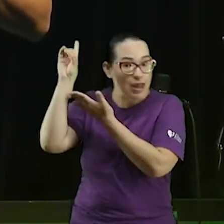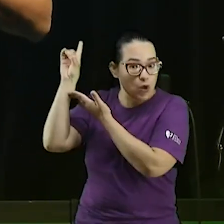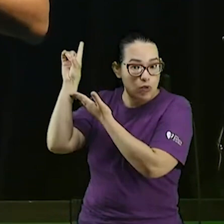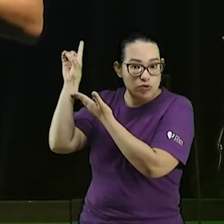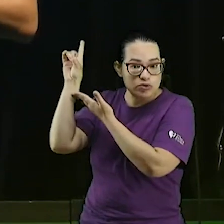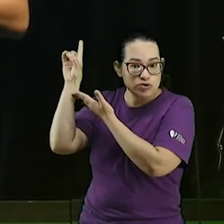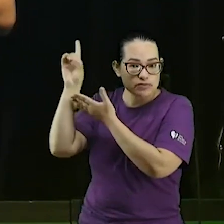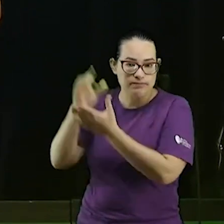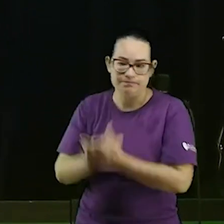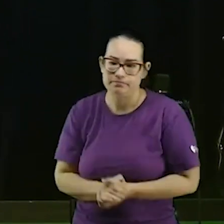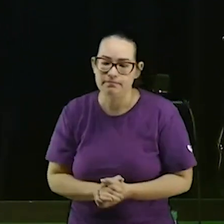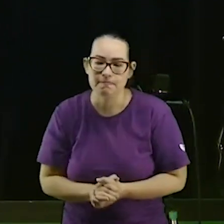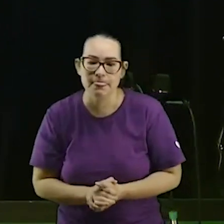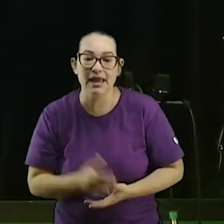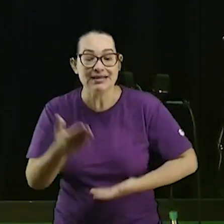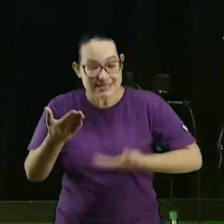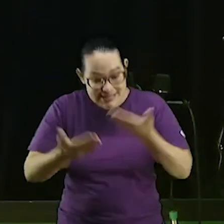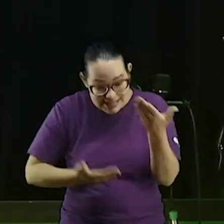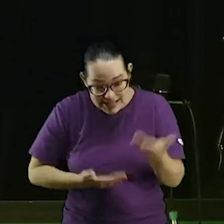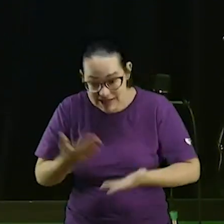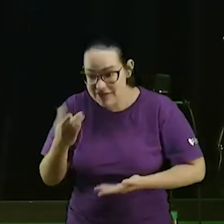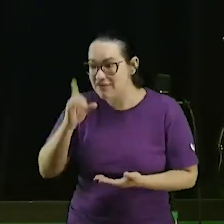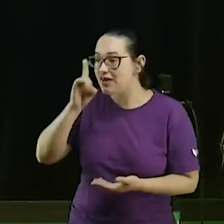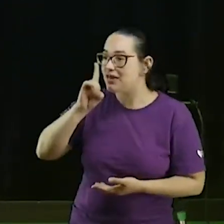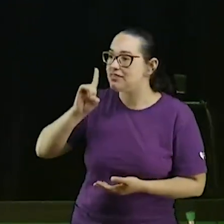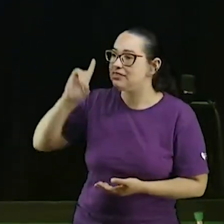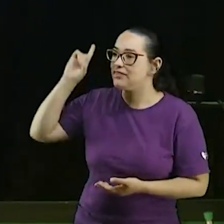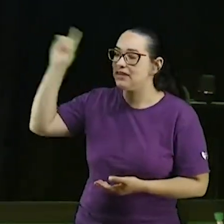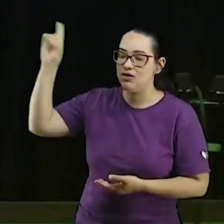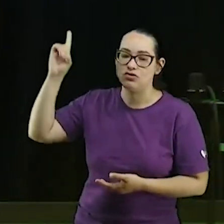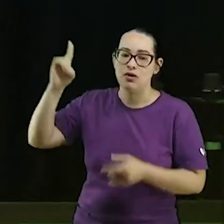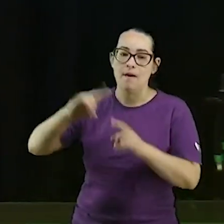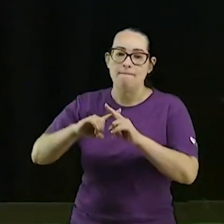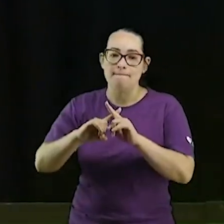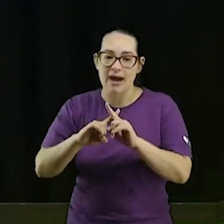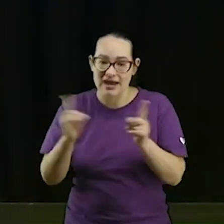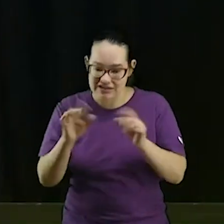sirva a Deus mas deixe sua família fora disso